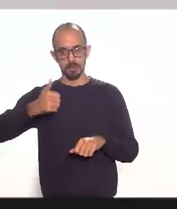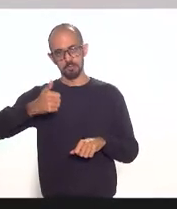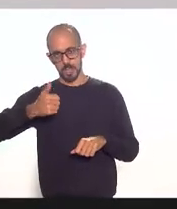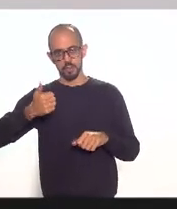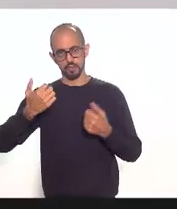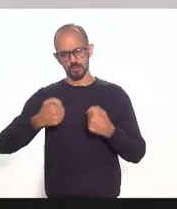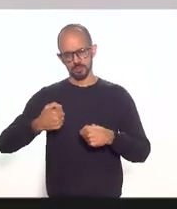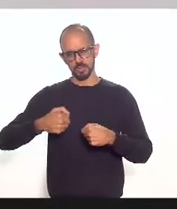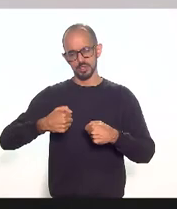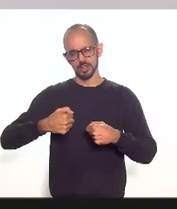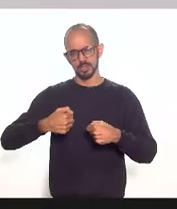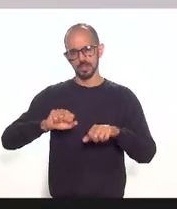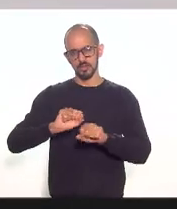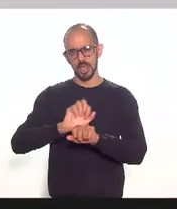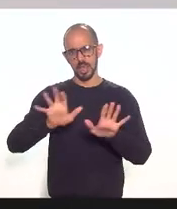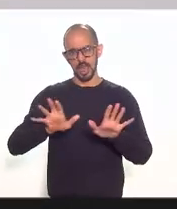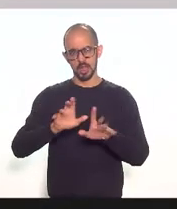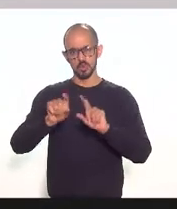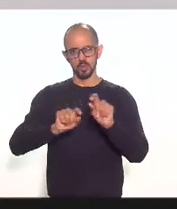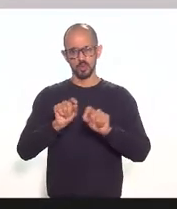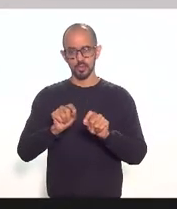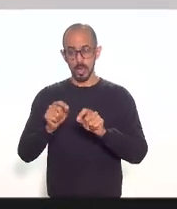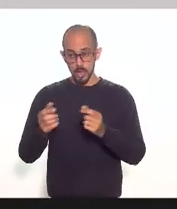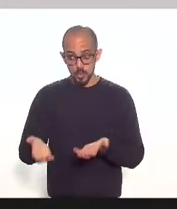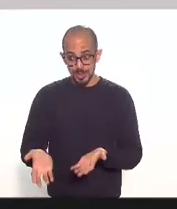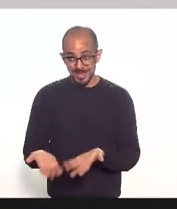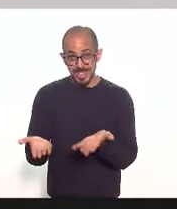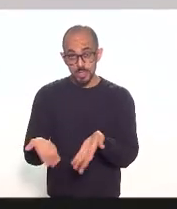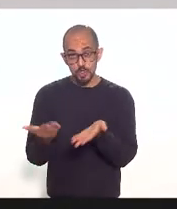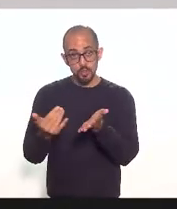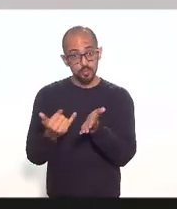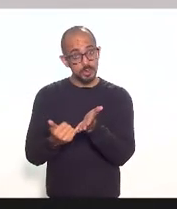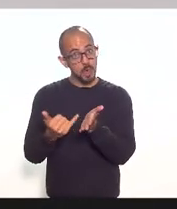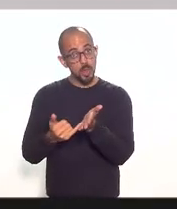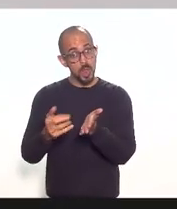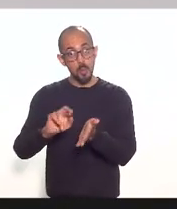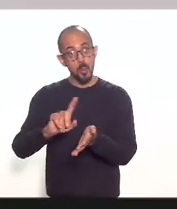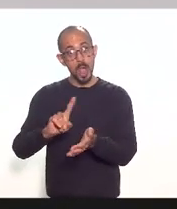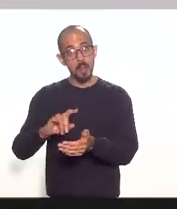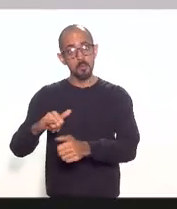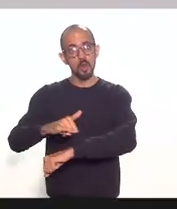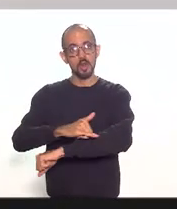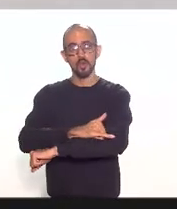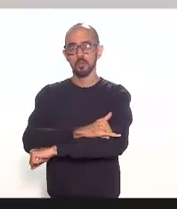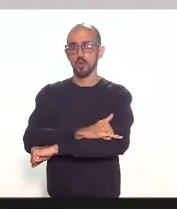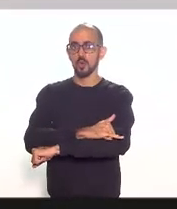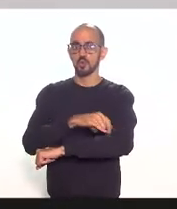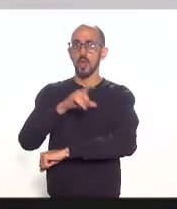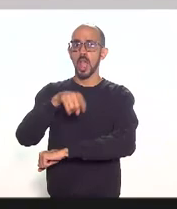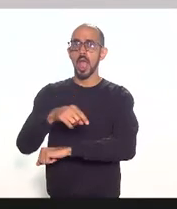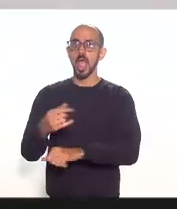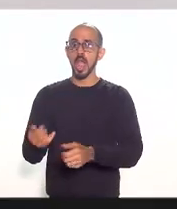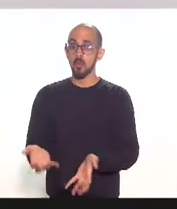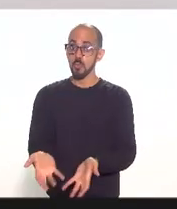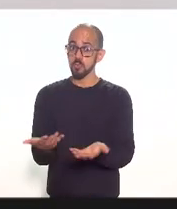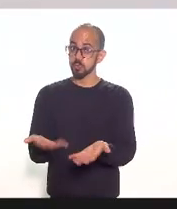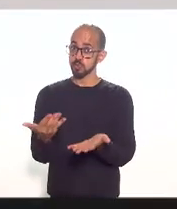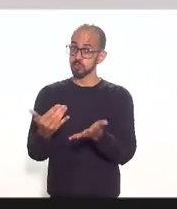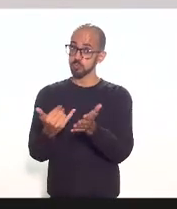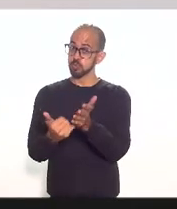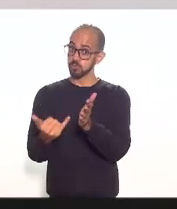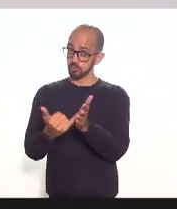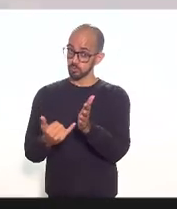deixar claro aqui que o benefício fiscal ele não é para os aeroportos o benefício fiscal de que trata o